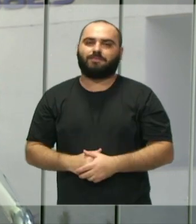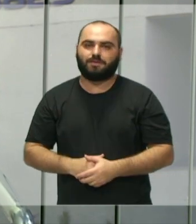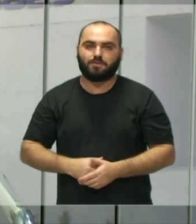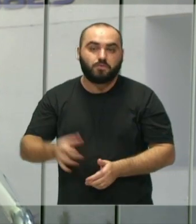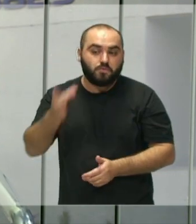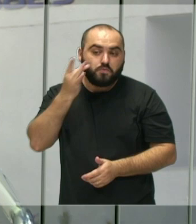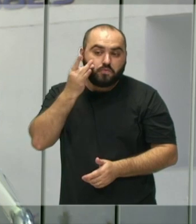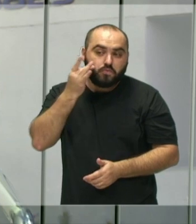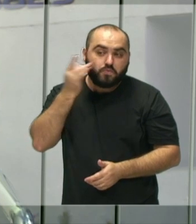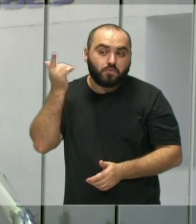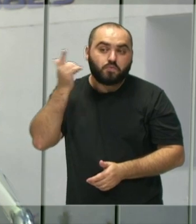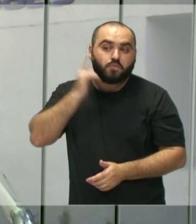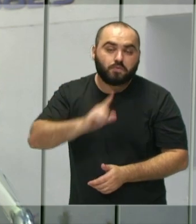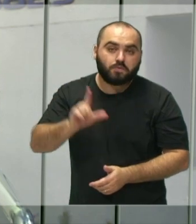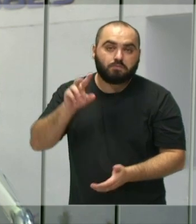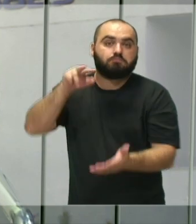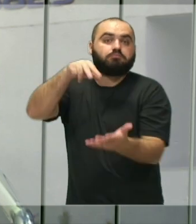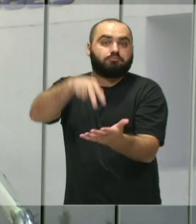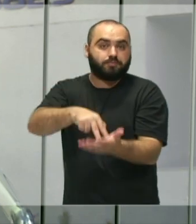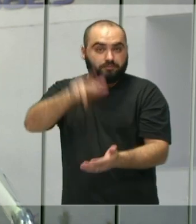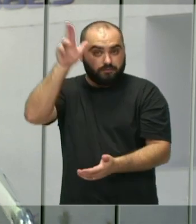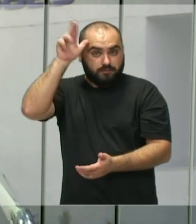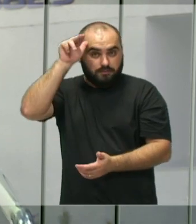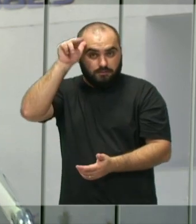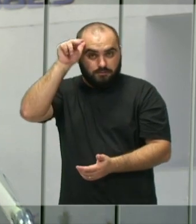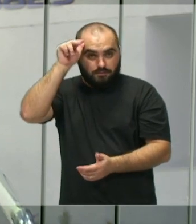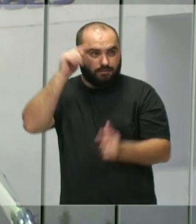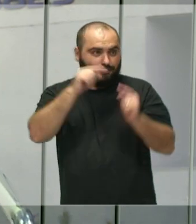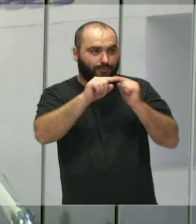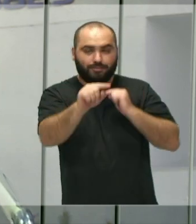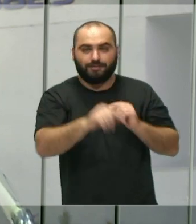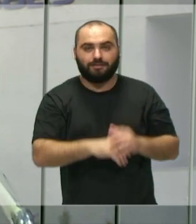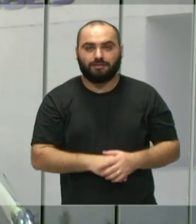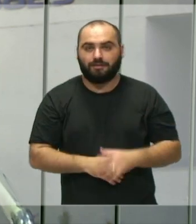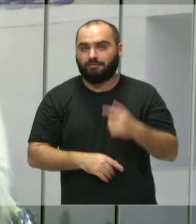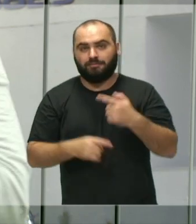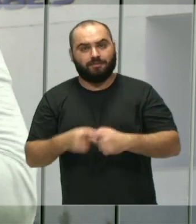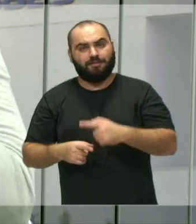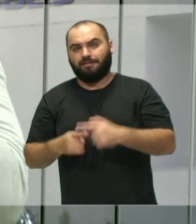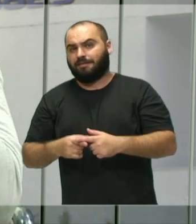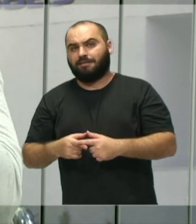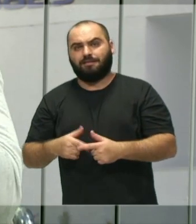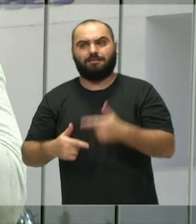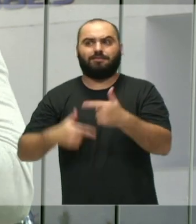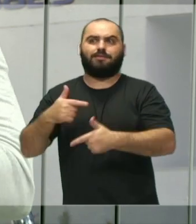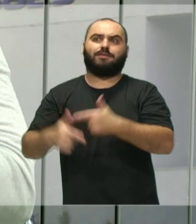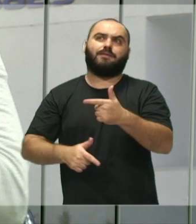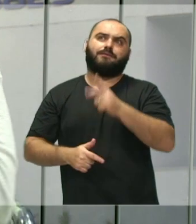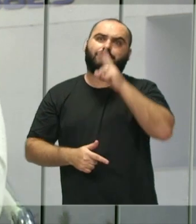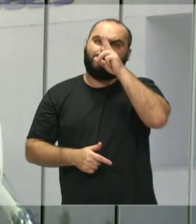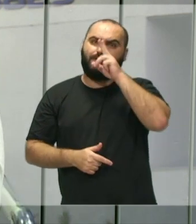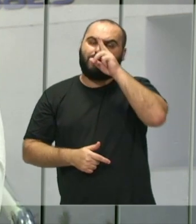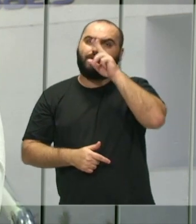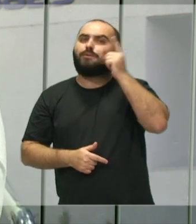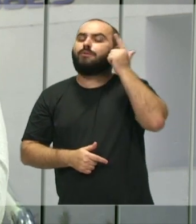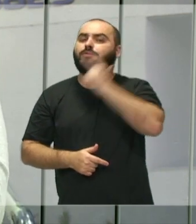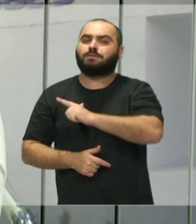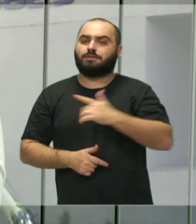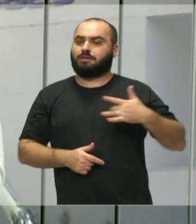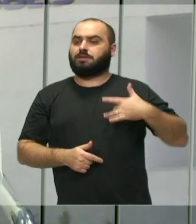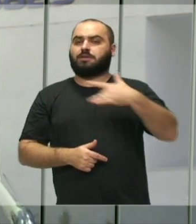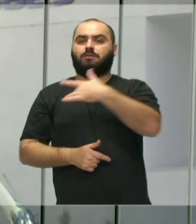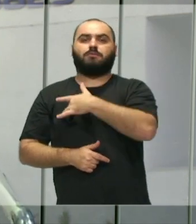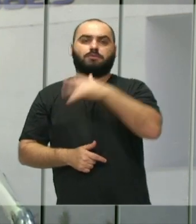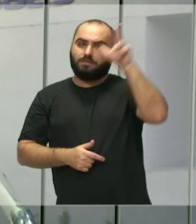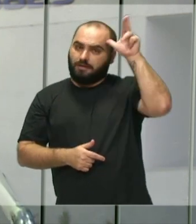conseguir manter esse cavalo não faz sentido para eles. Porque é muito trabalho que eles têm que fazer para manter um cavalo saudável. Então,